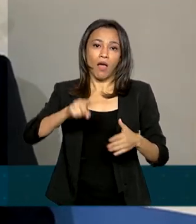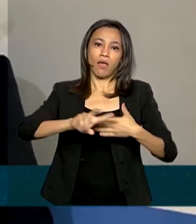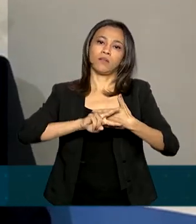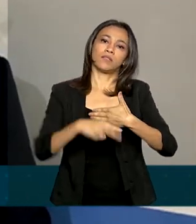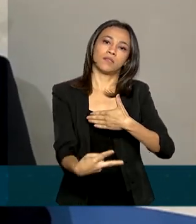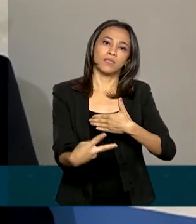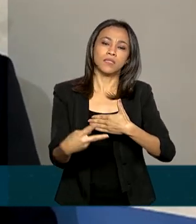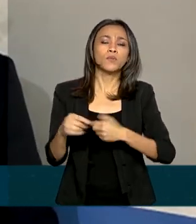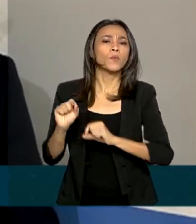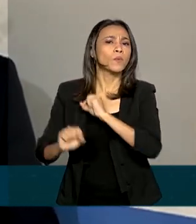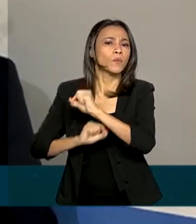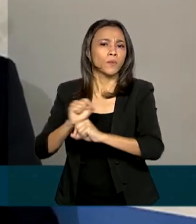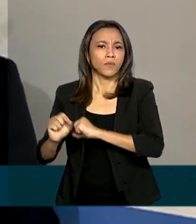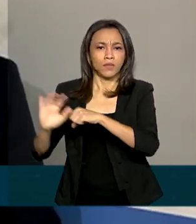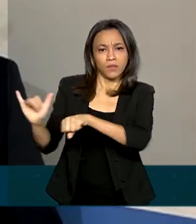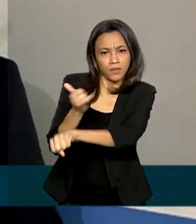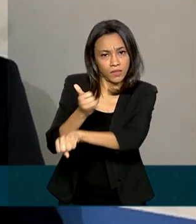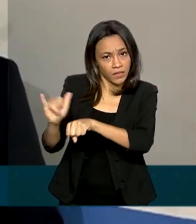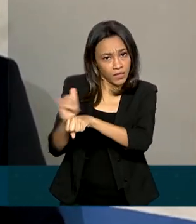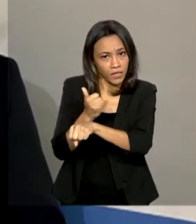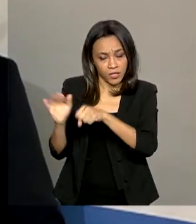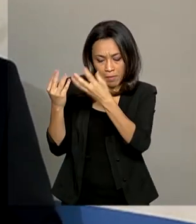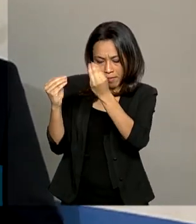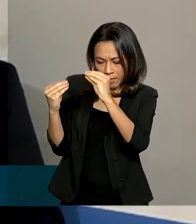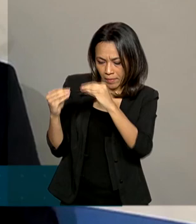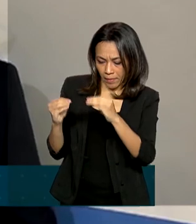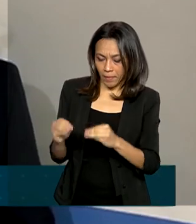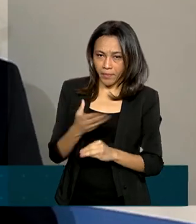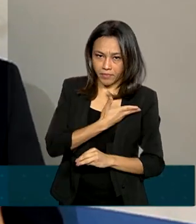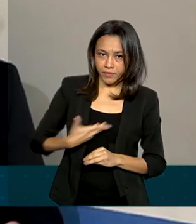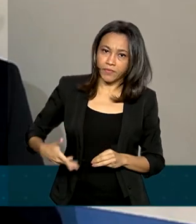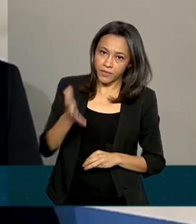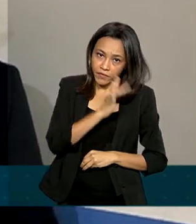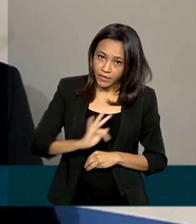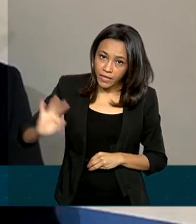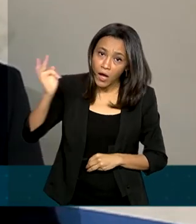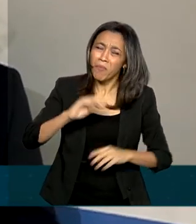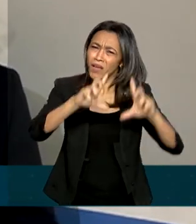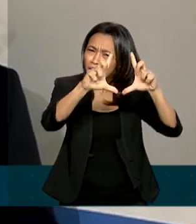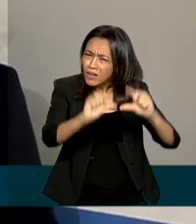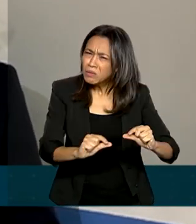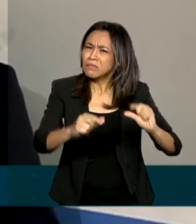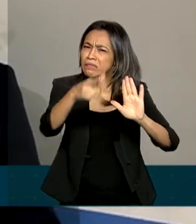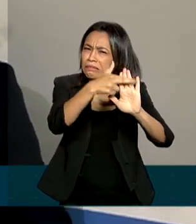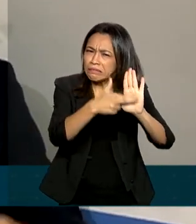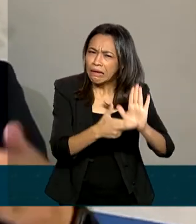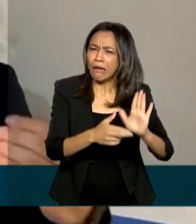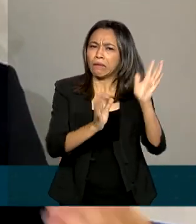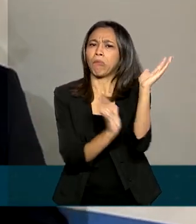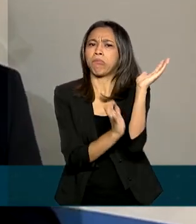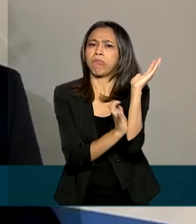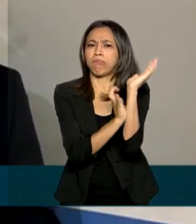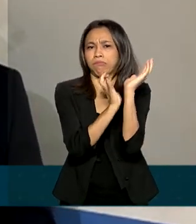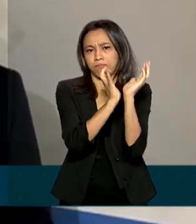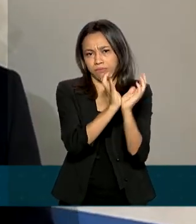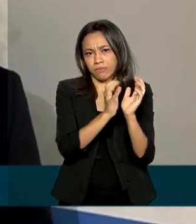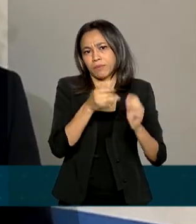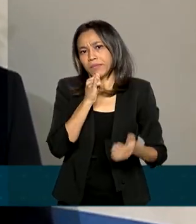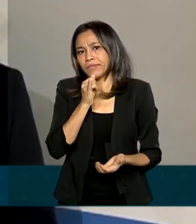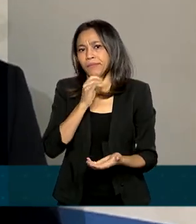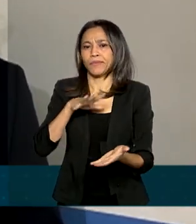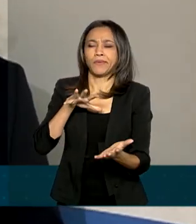vêm sendo adotadas no âmbito do Governo Federal para simplificação e desburocratização, como o registro